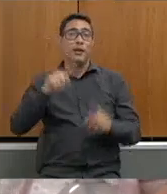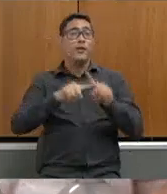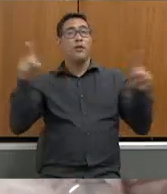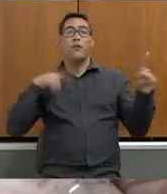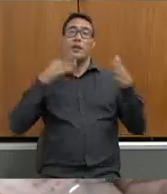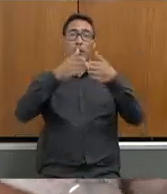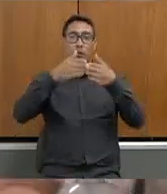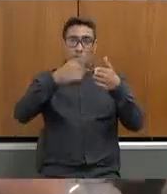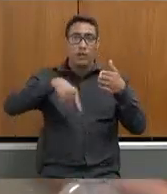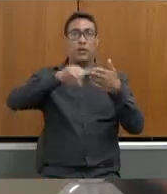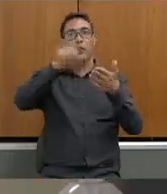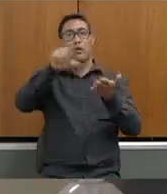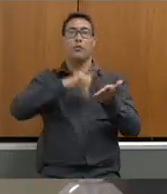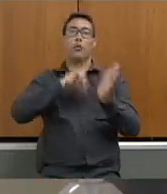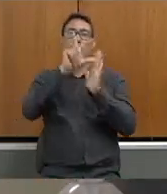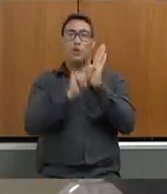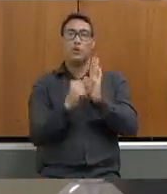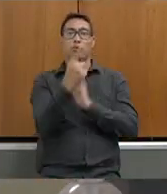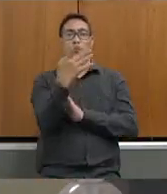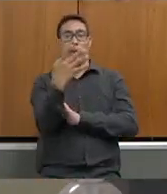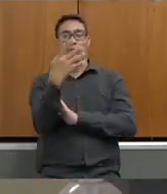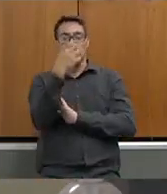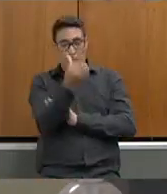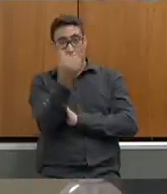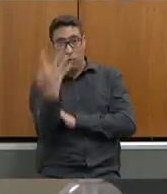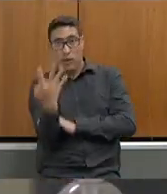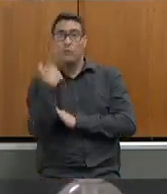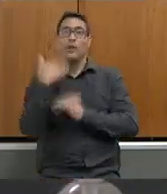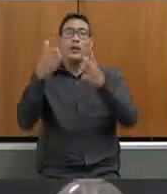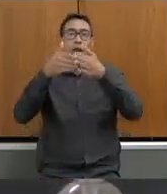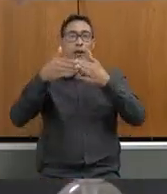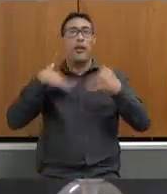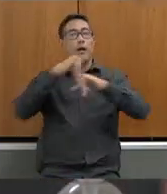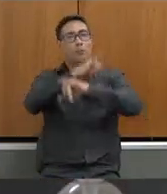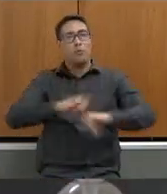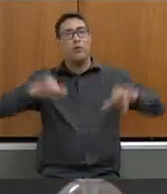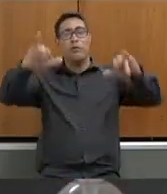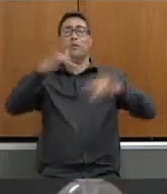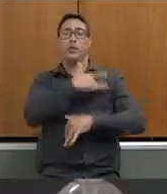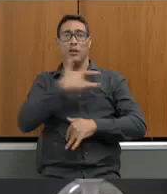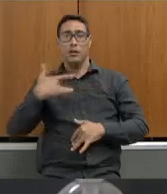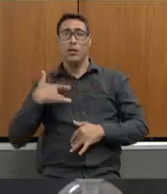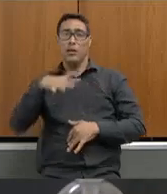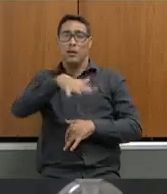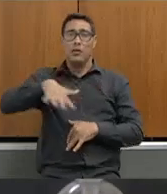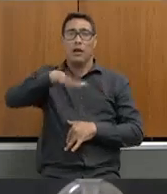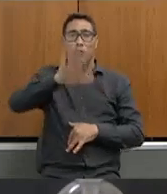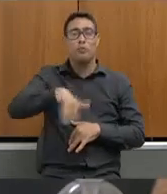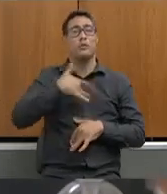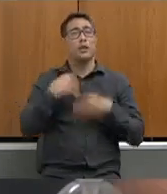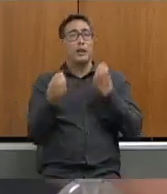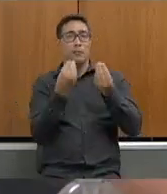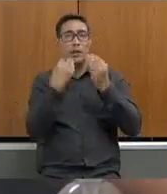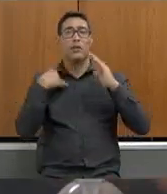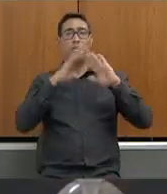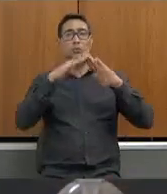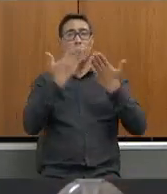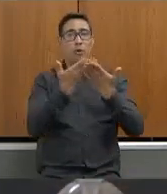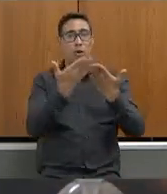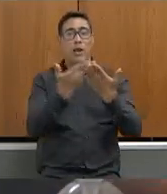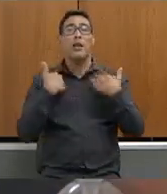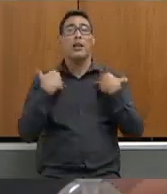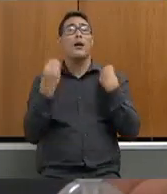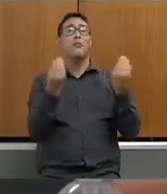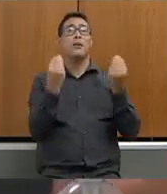solicitação do artigo 64 para trazer as informações aqui sobre a saúde sobre o programa nacional de alimentação escolar para não